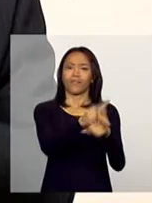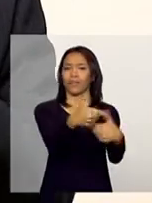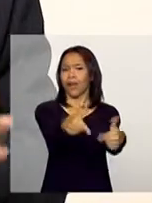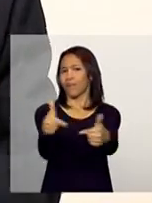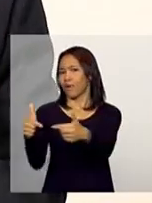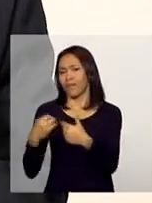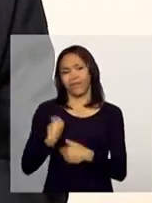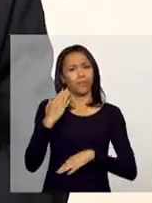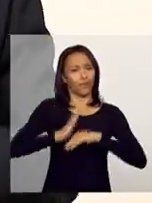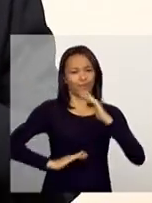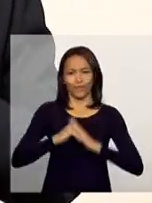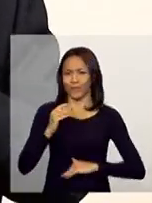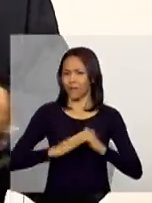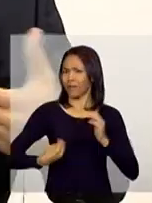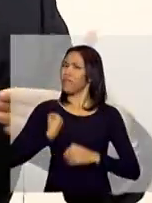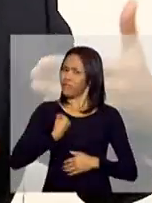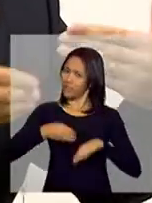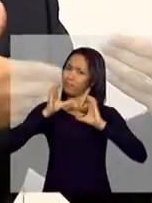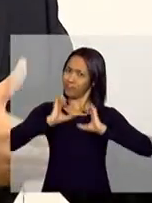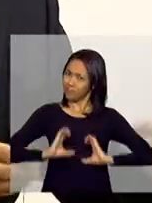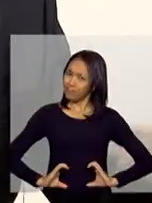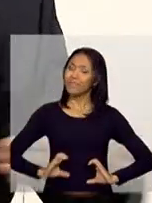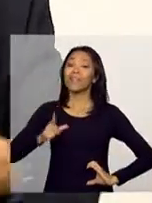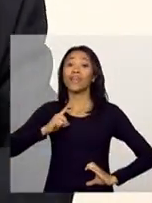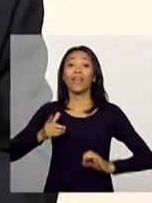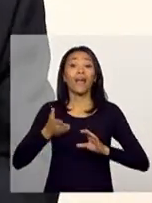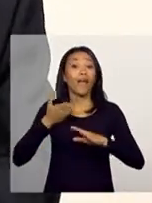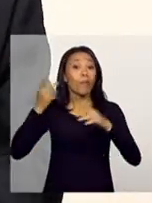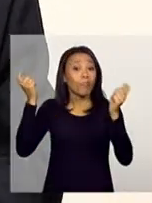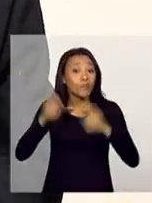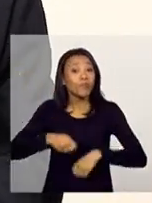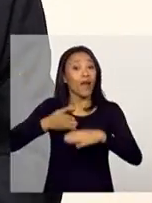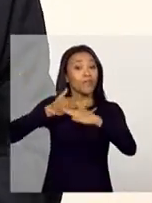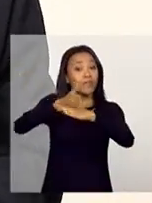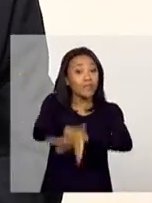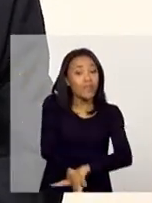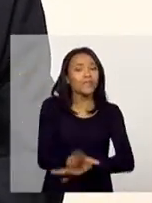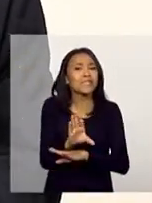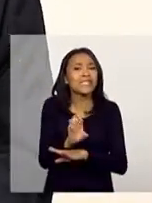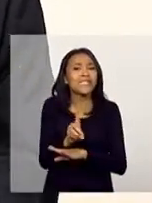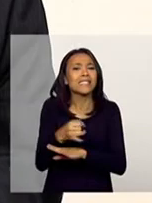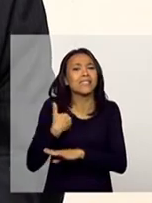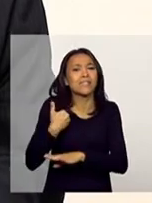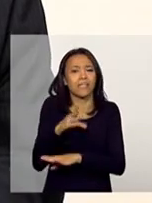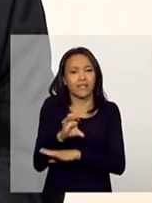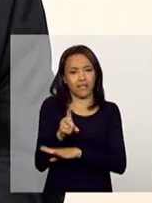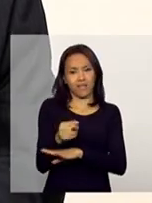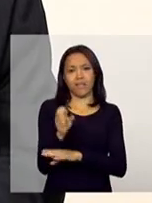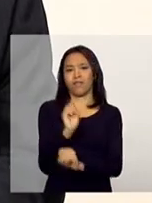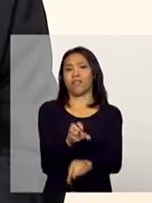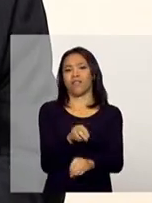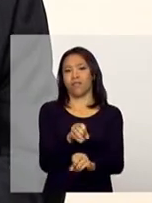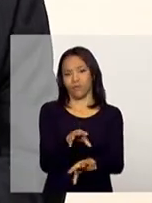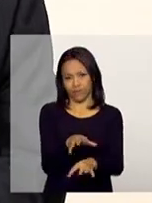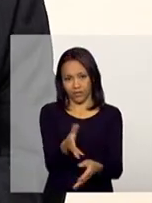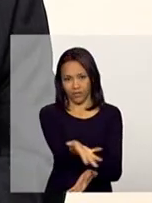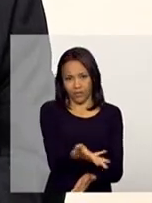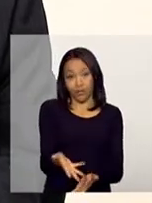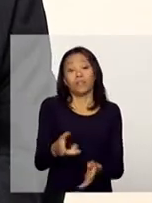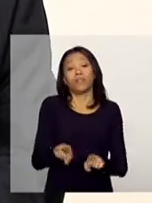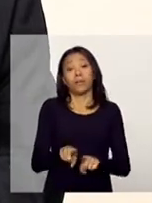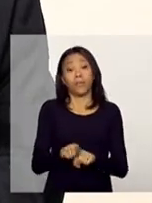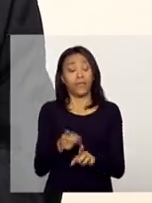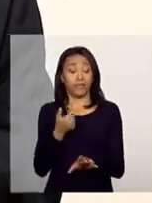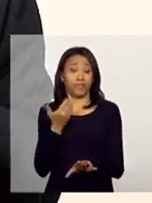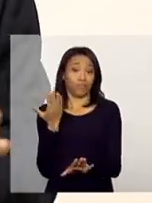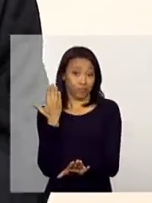profissional, na vida cidadã, por terem condições de ter acesso à educação e saúde desde cedo. E, para isso, nas mudanças recentes que nós